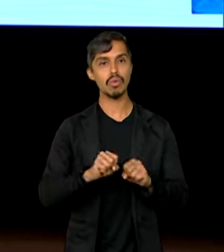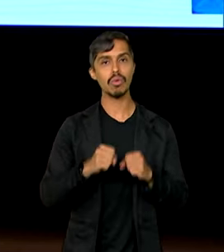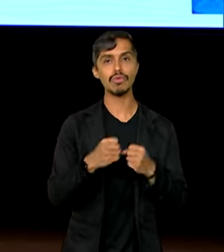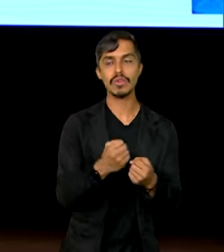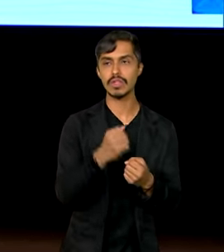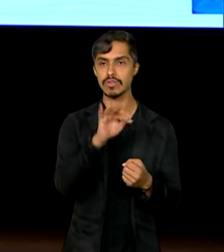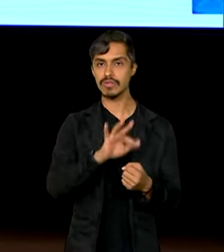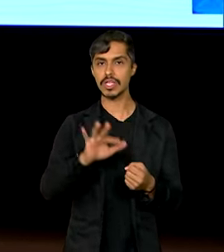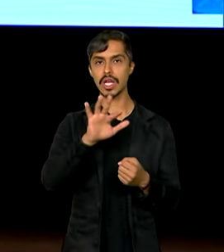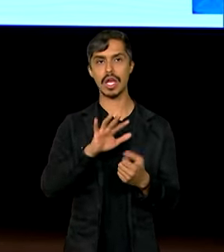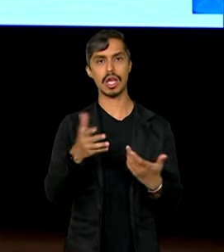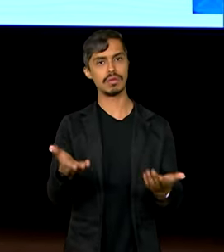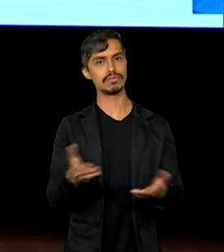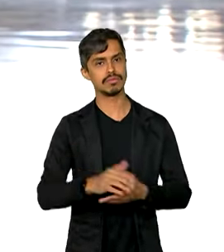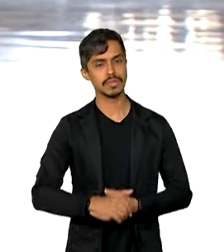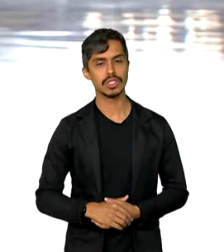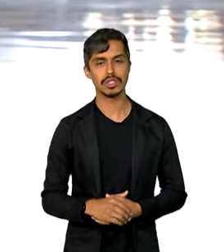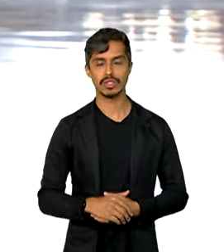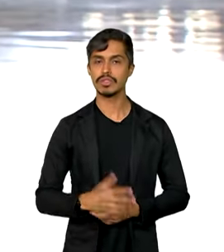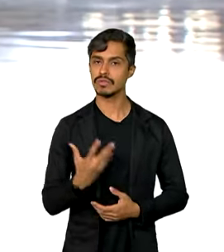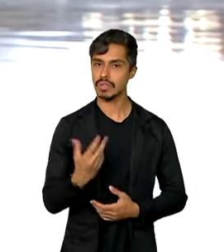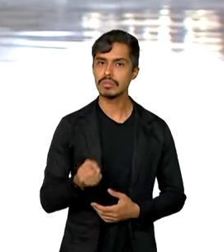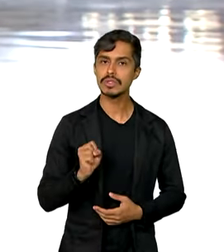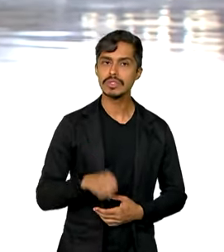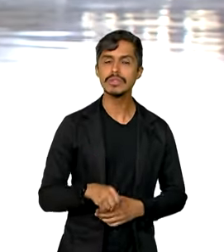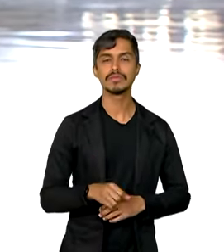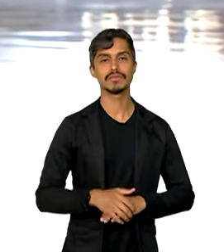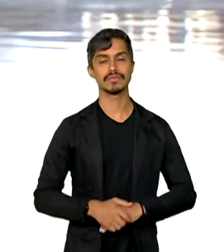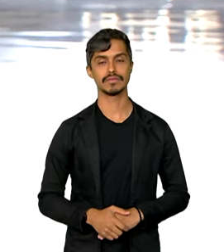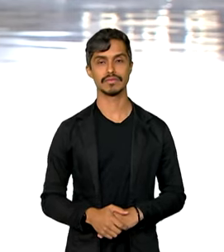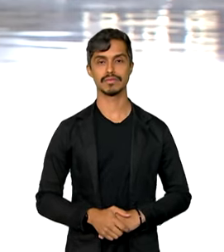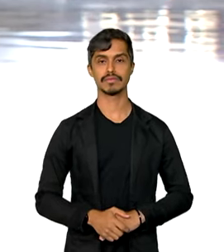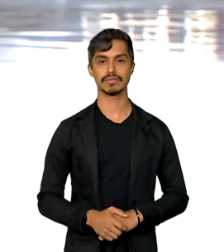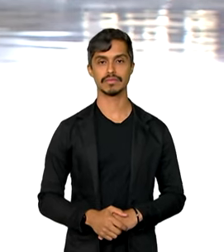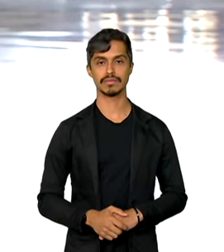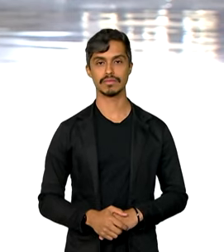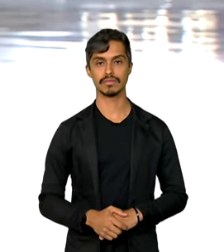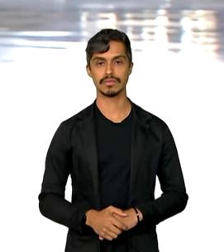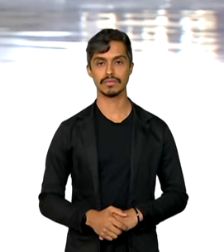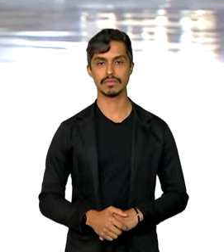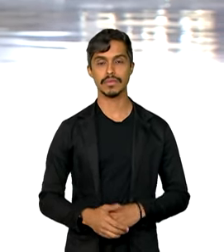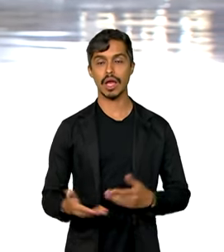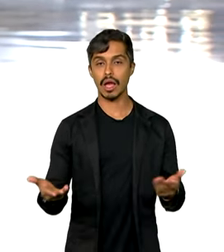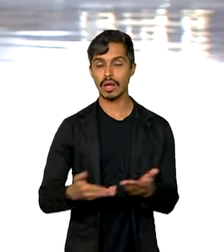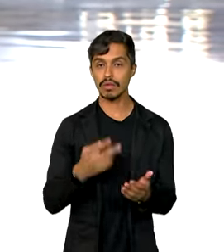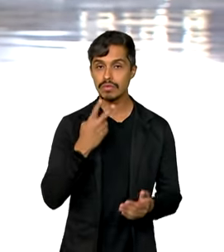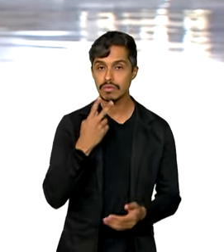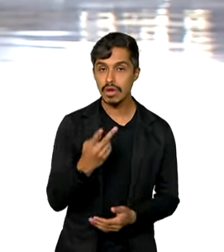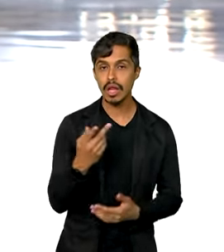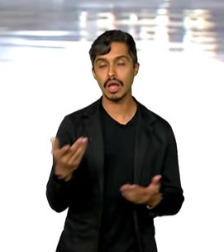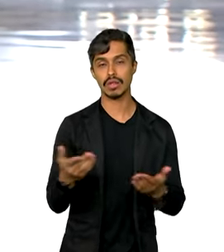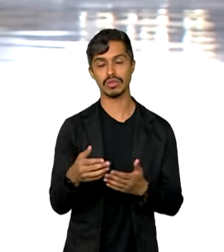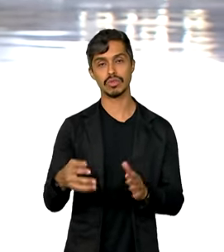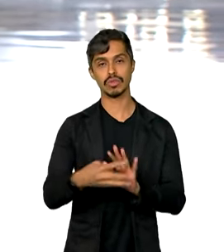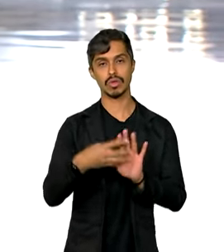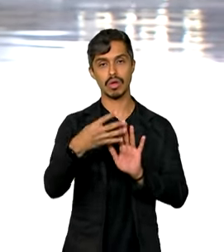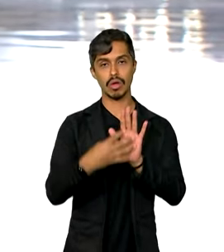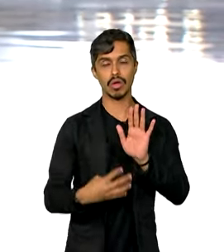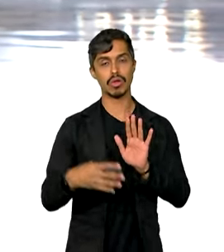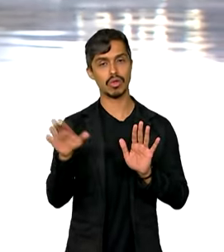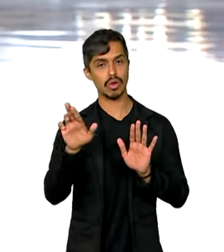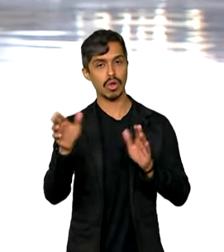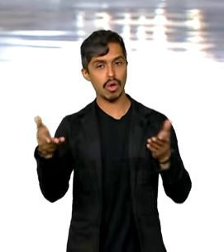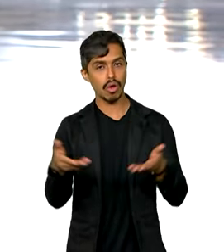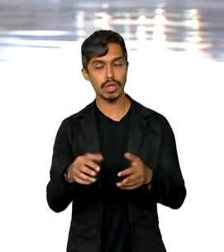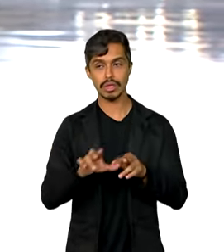nós não iríamos atuar. Agora, falando da agenda do presidente Lula hoje, Vanessa, além dessa reunião